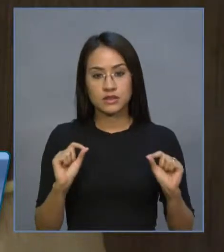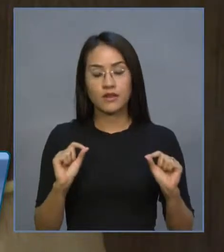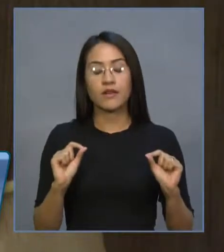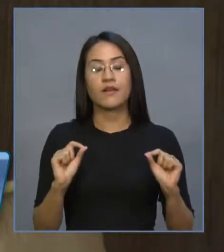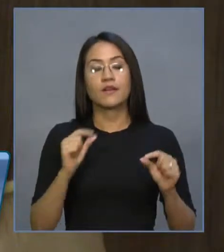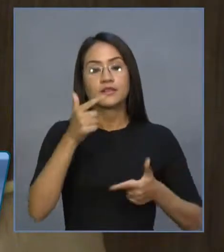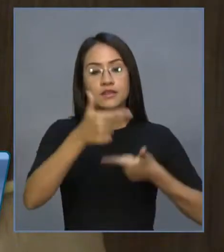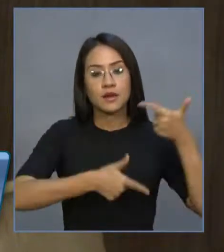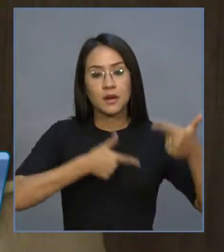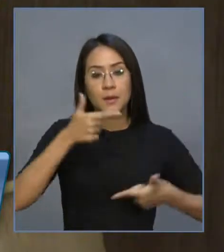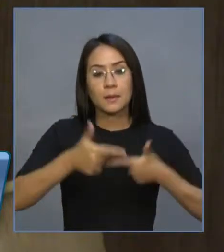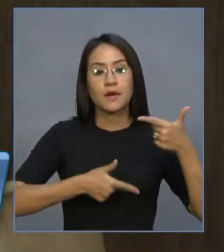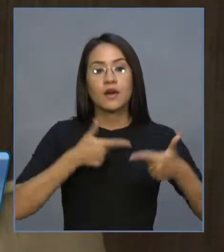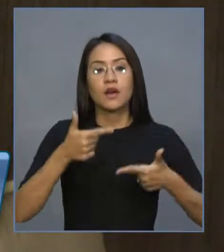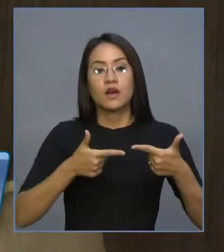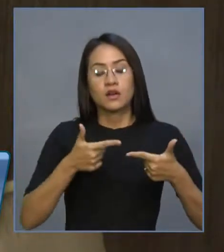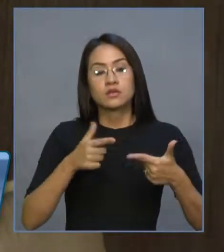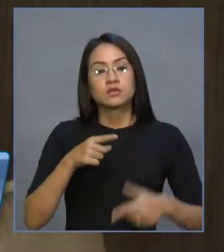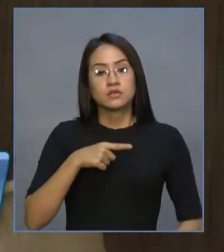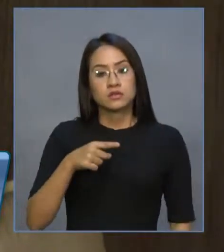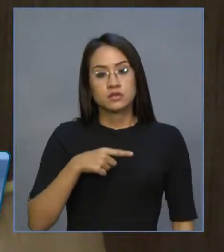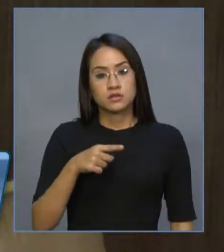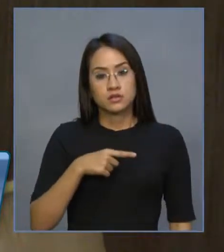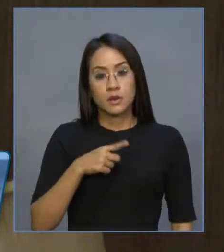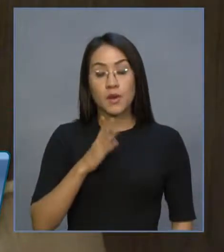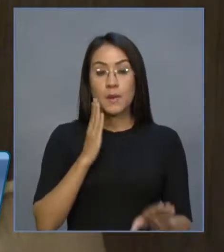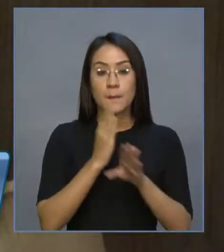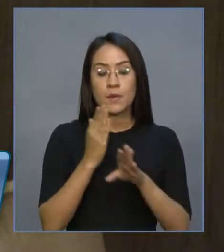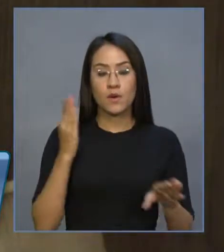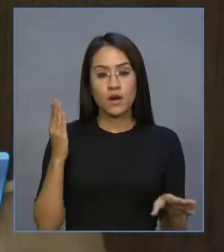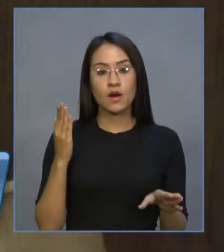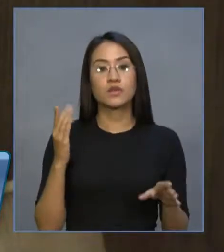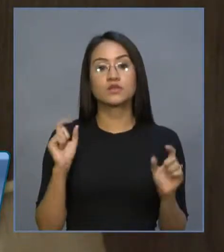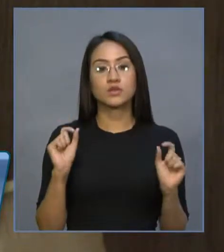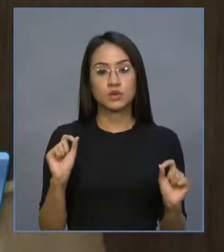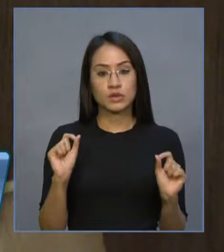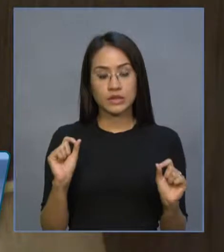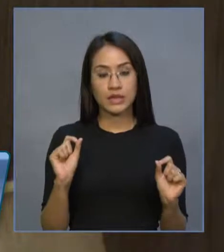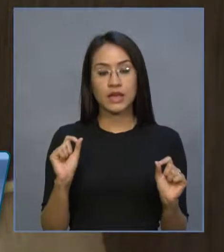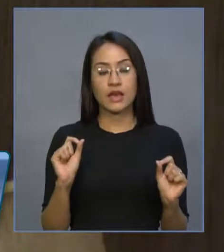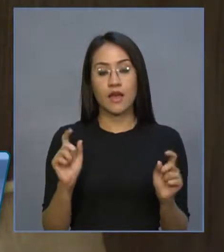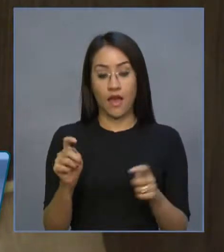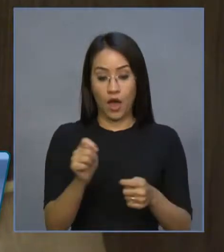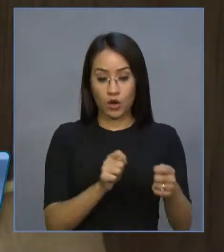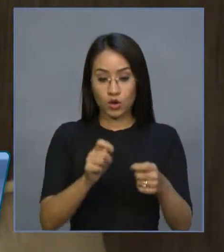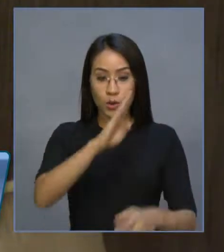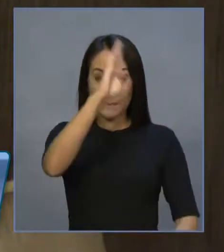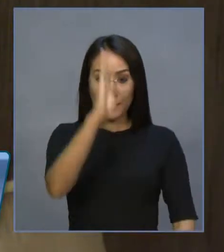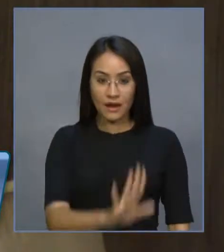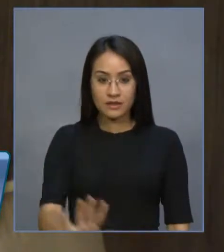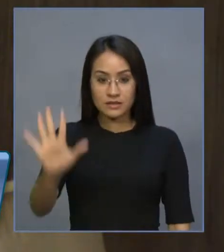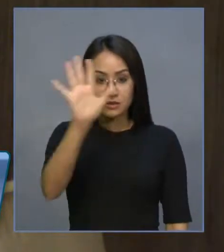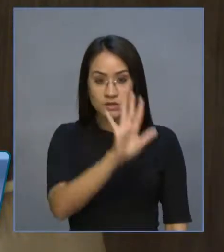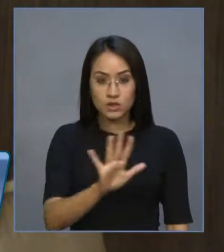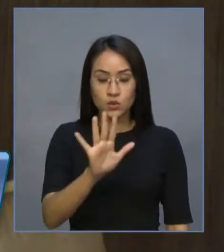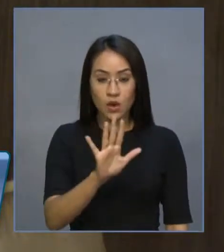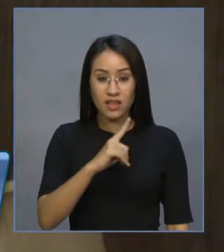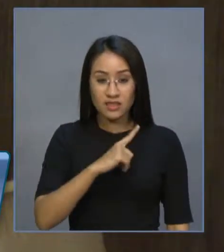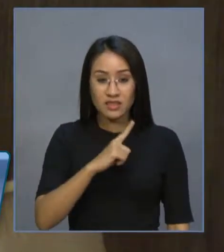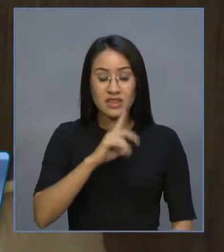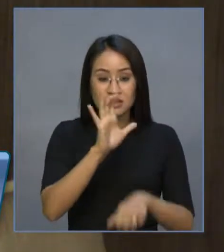de emprego, nós vimos, em virtude do caos econômico do Brasil, o puxou o Ceará